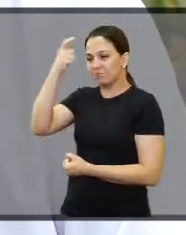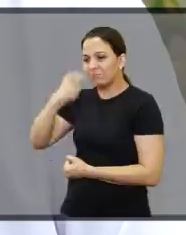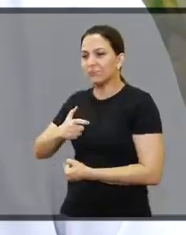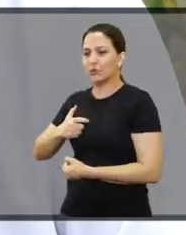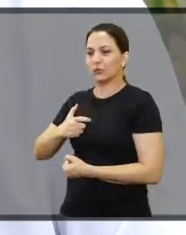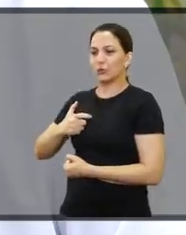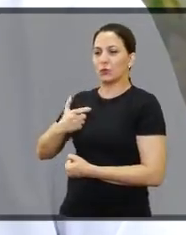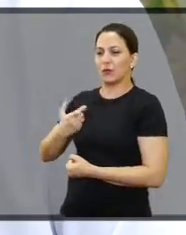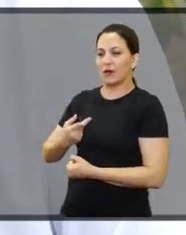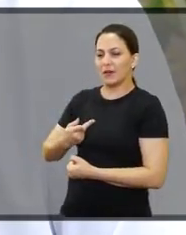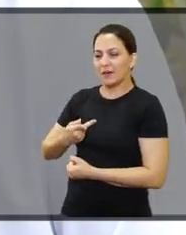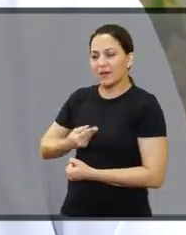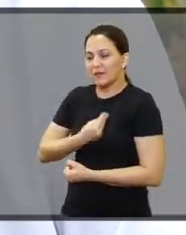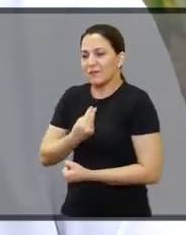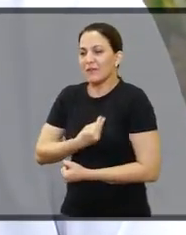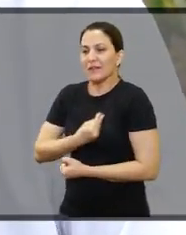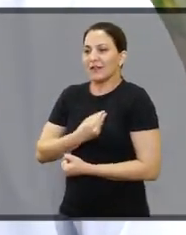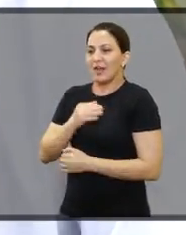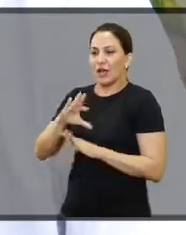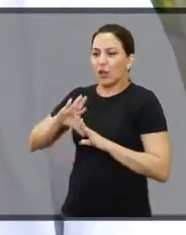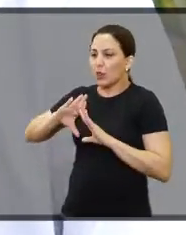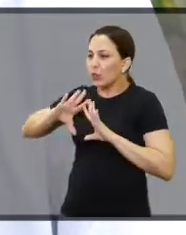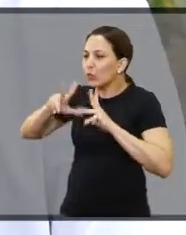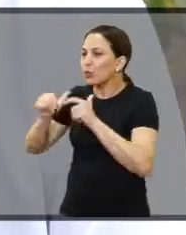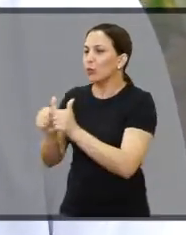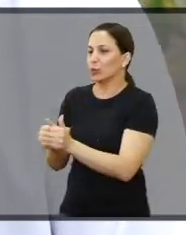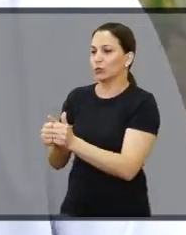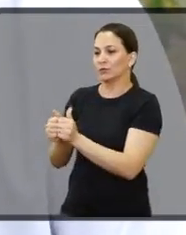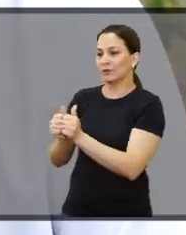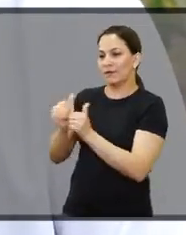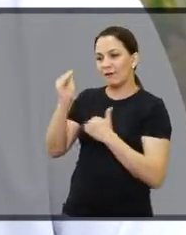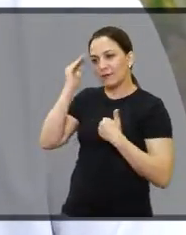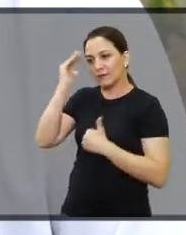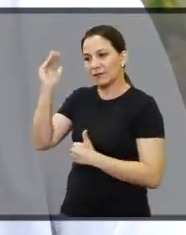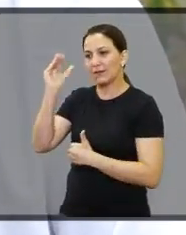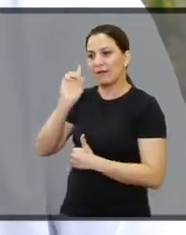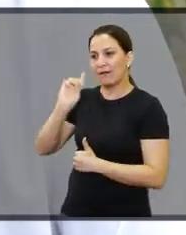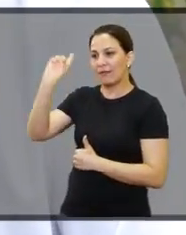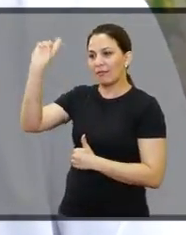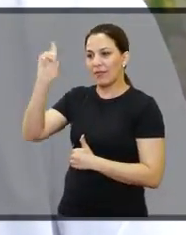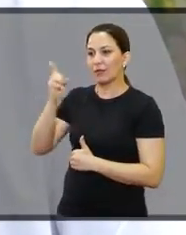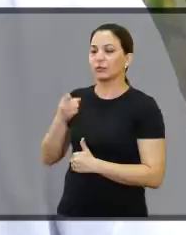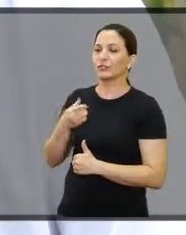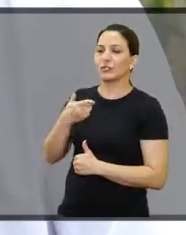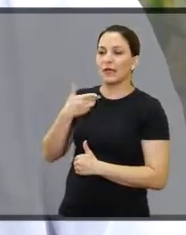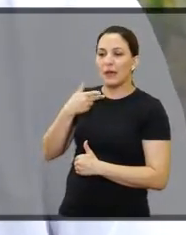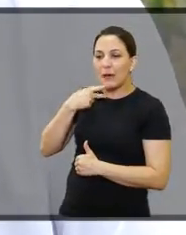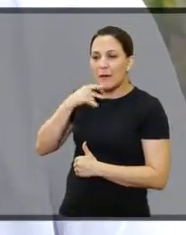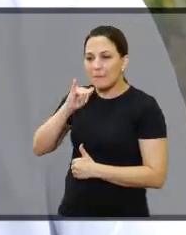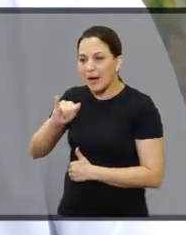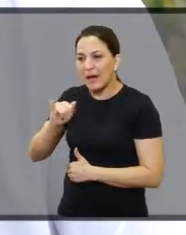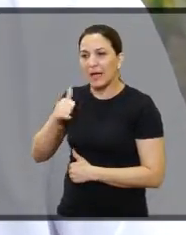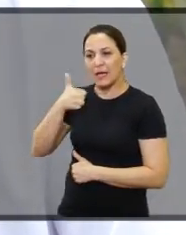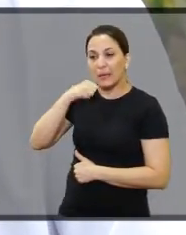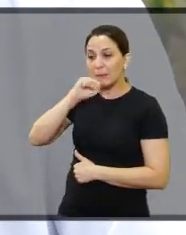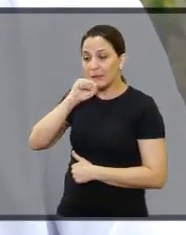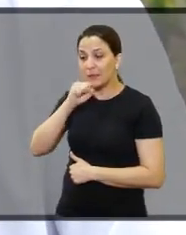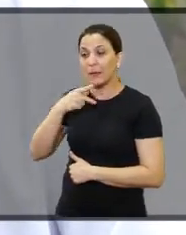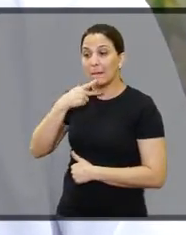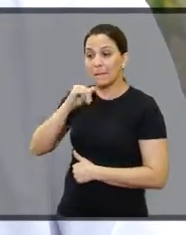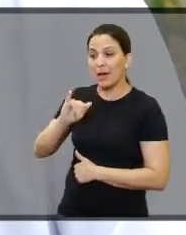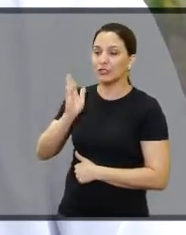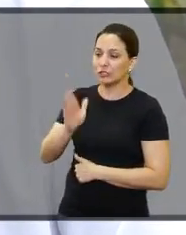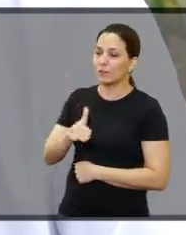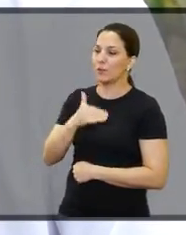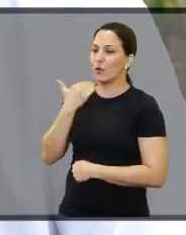vida de uma pessoa é tudo. Só tenho que agradecer a Deus, é óbvio que é meus pais, né? Meu